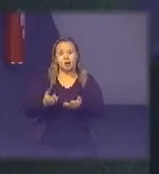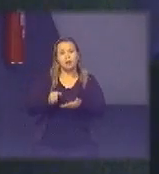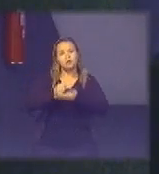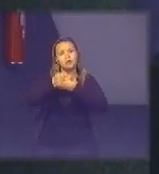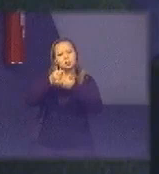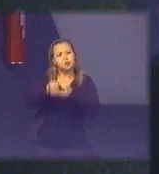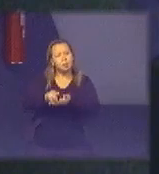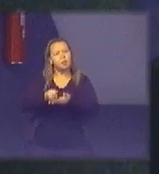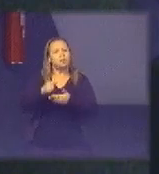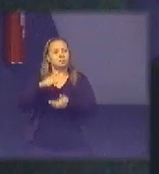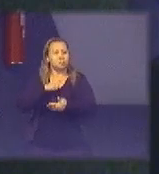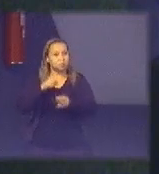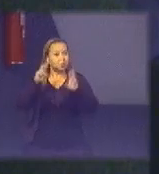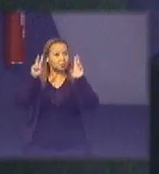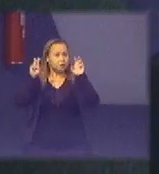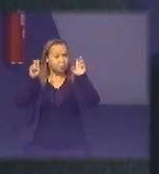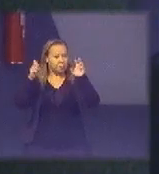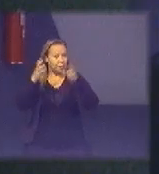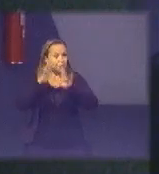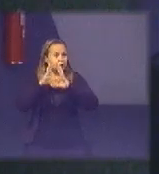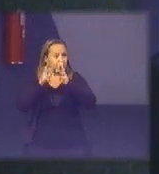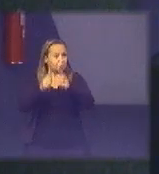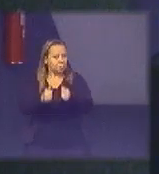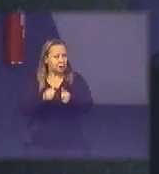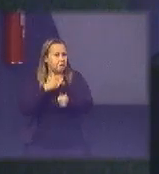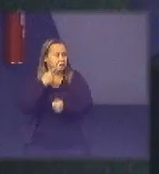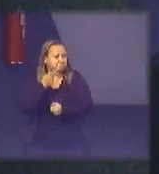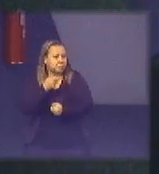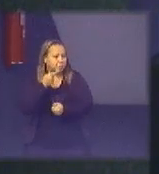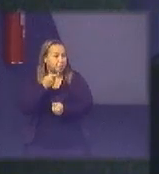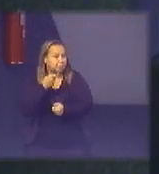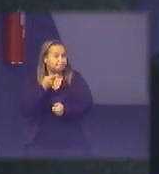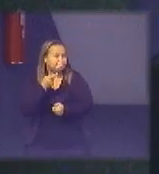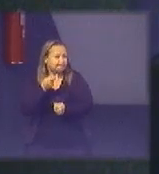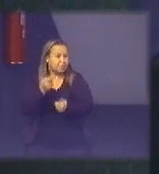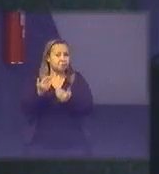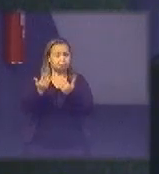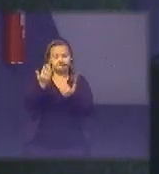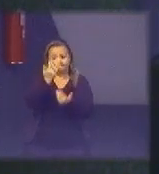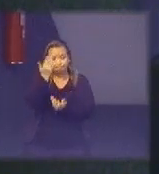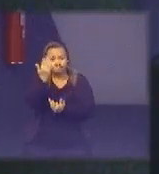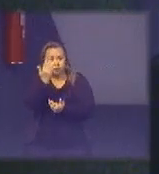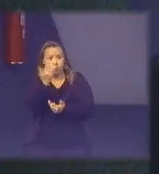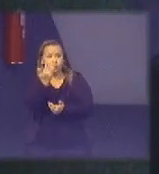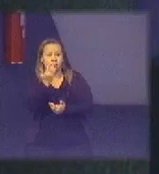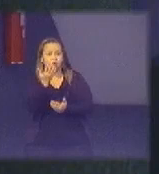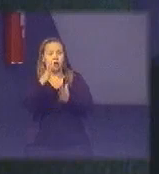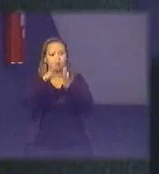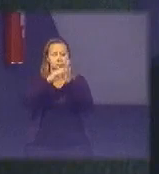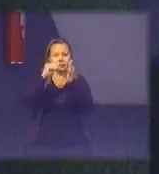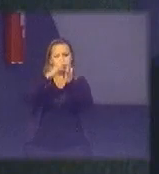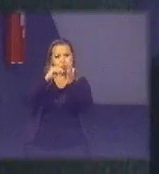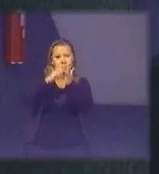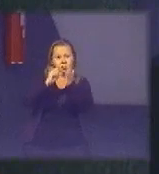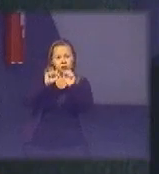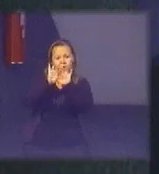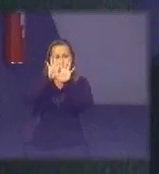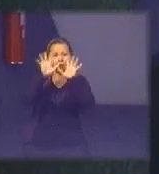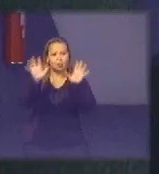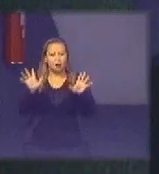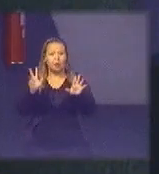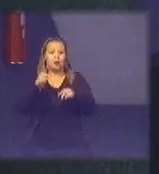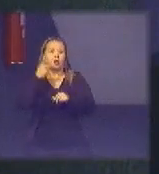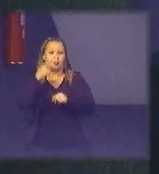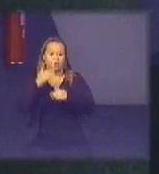temática total com sustentabilidade mas talvez seja um espelho bem claro do que é às vezes o nosso processo legislativo